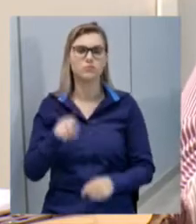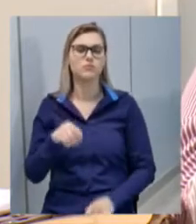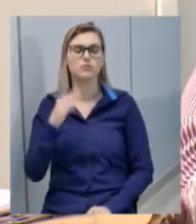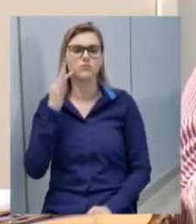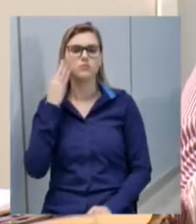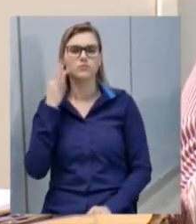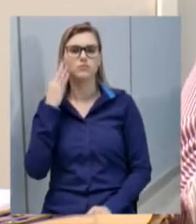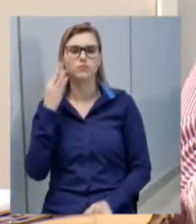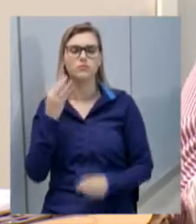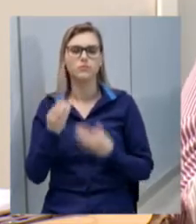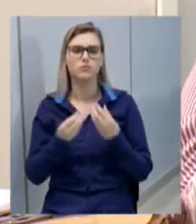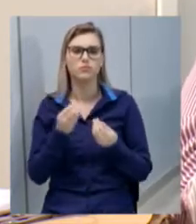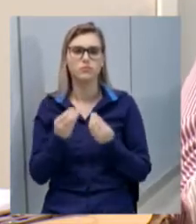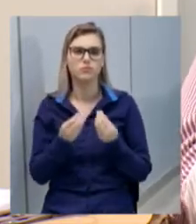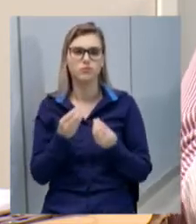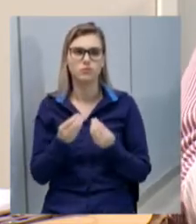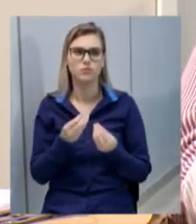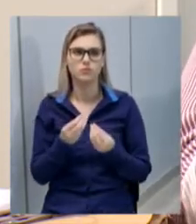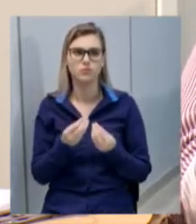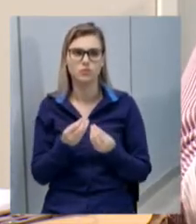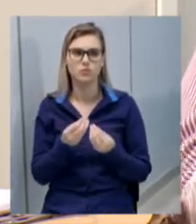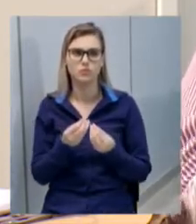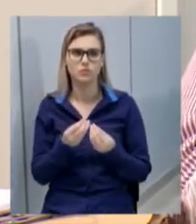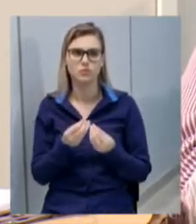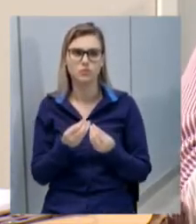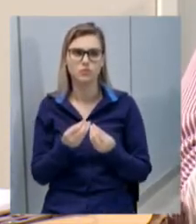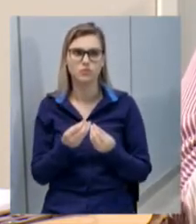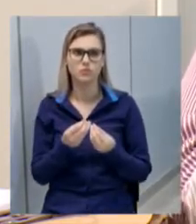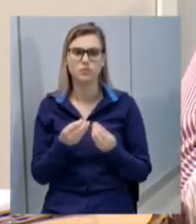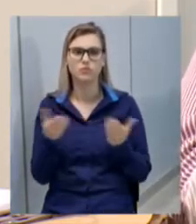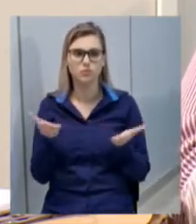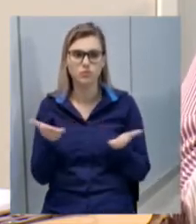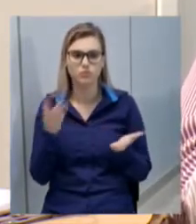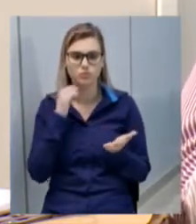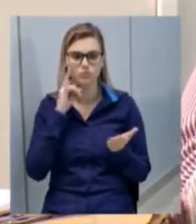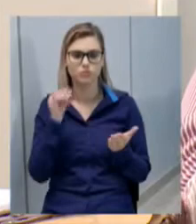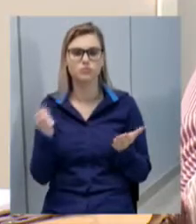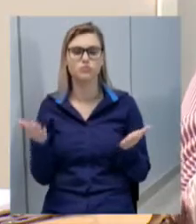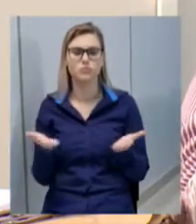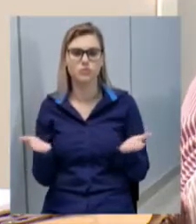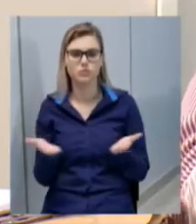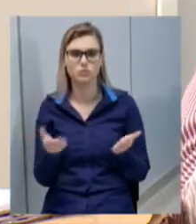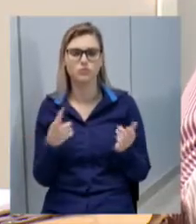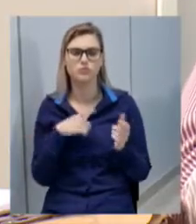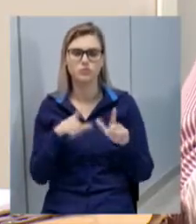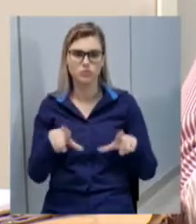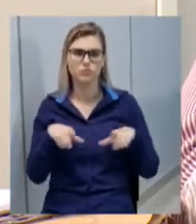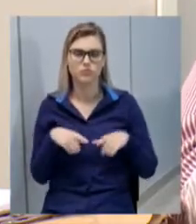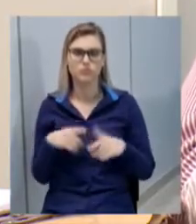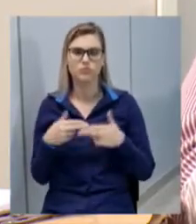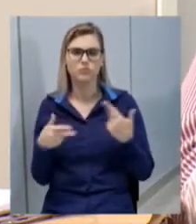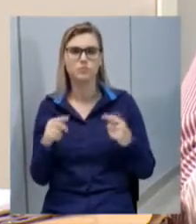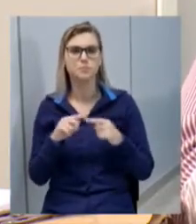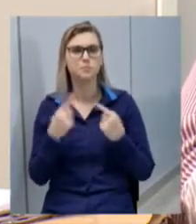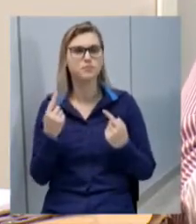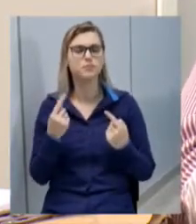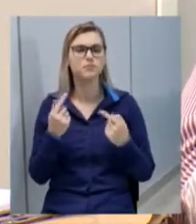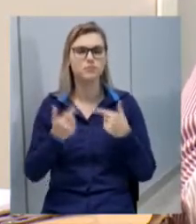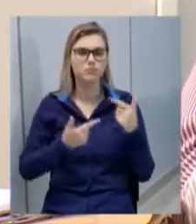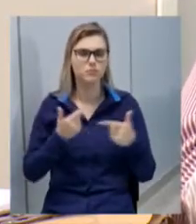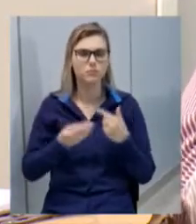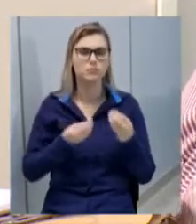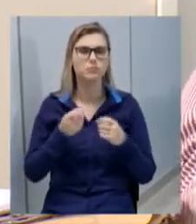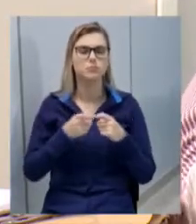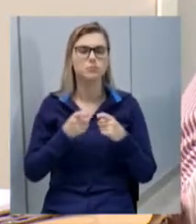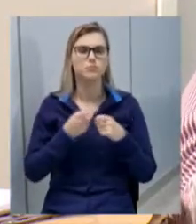como nos dias atuais com a questão de diplomação mas ela exerceu e ajudou muitas